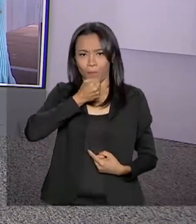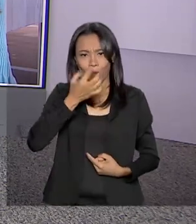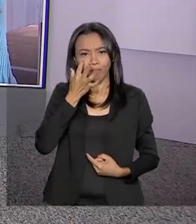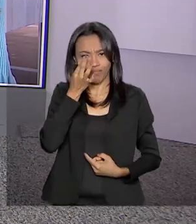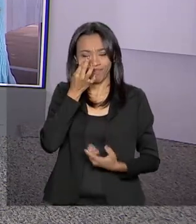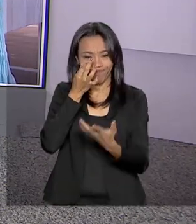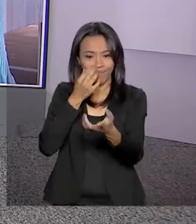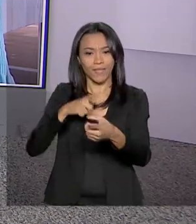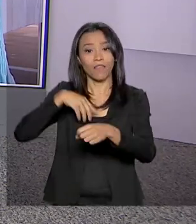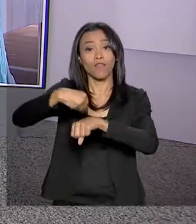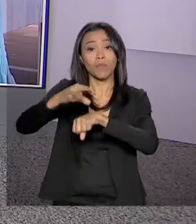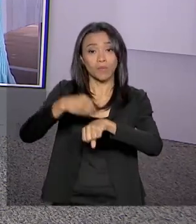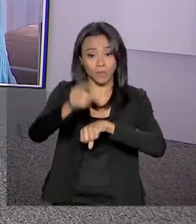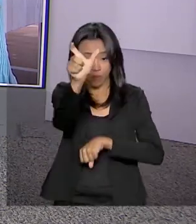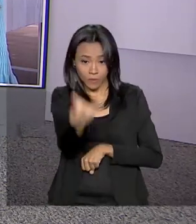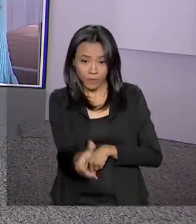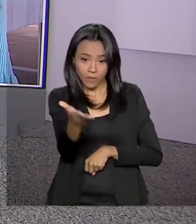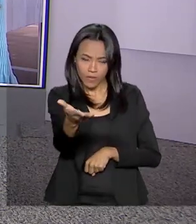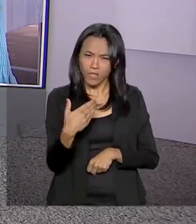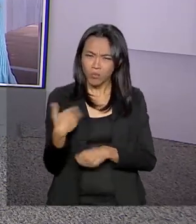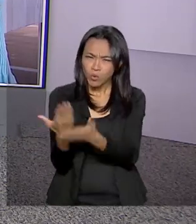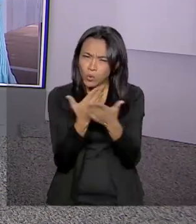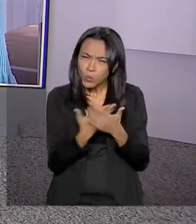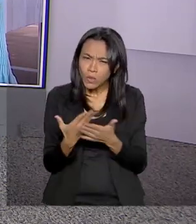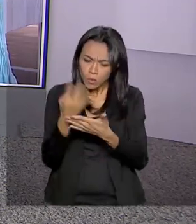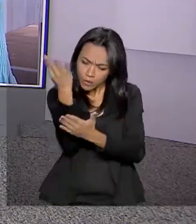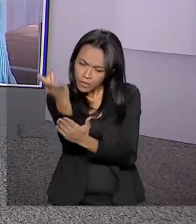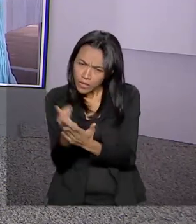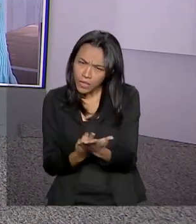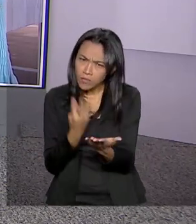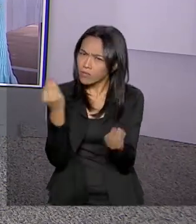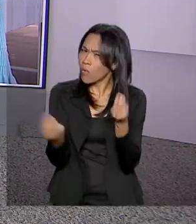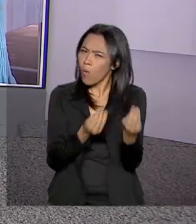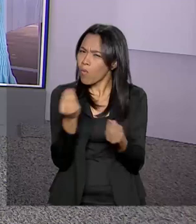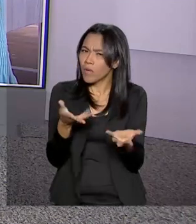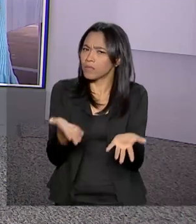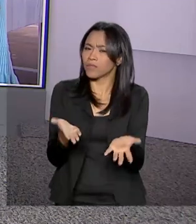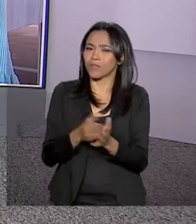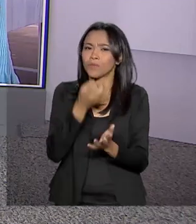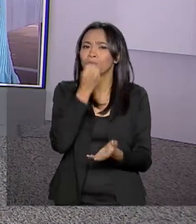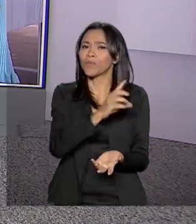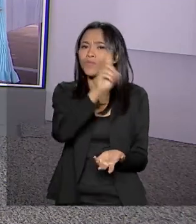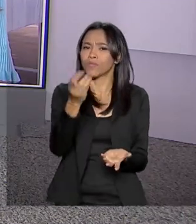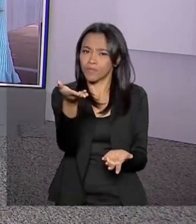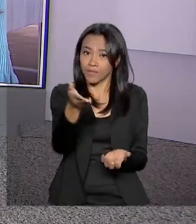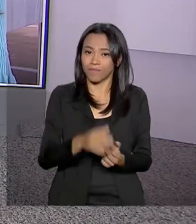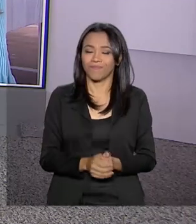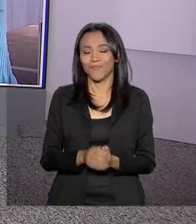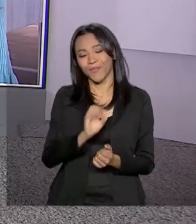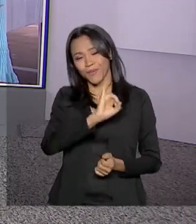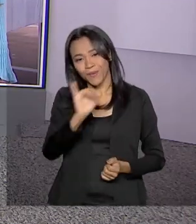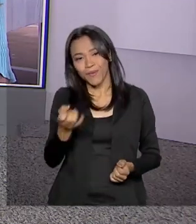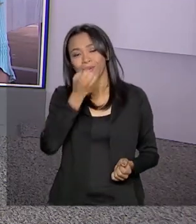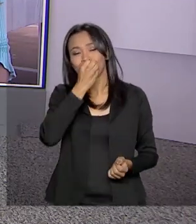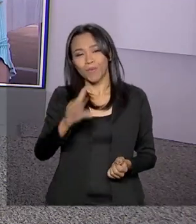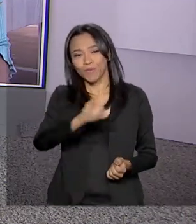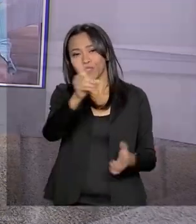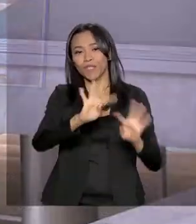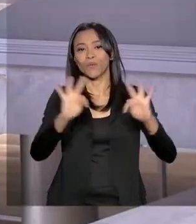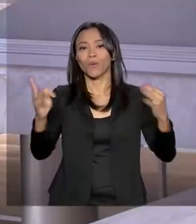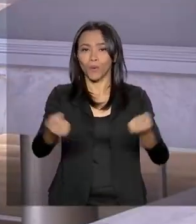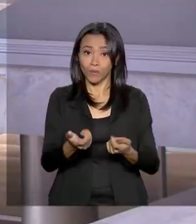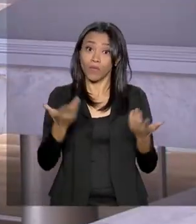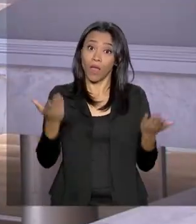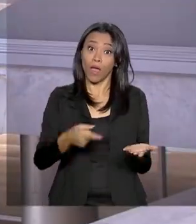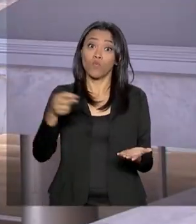as informações pra gente. Selma, os deputados estão estudando um texto alternativo. Conta pra gente essa história. Bom dia pra você. Oi Carla, bom dia a você e a todos. Olha,